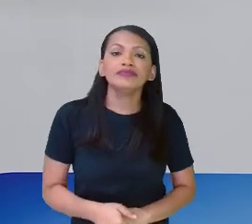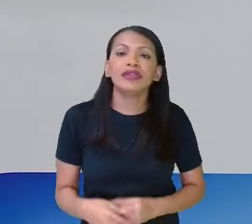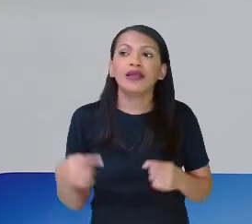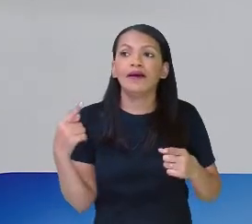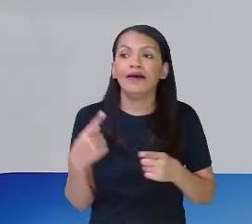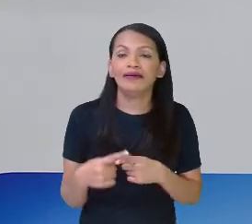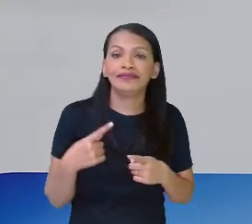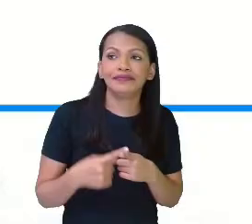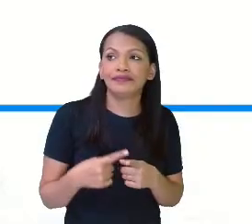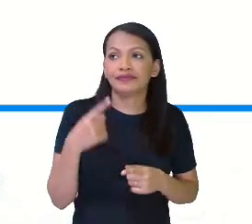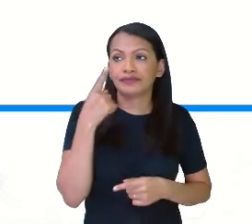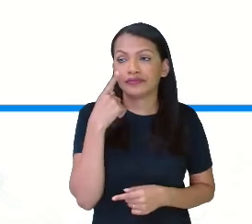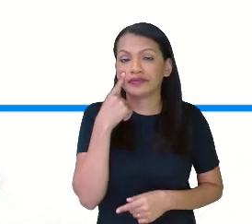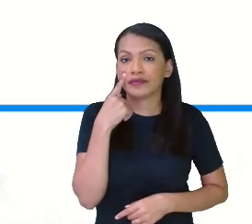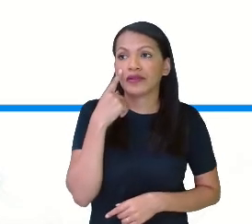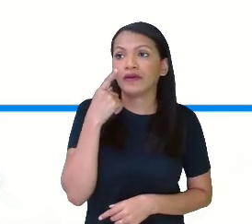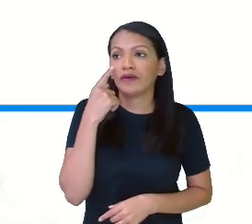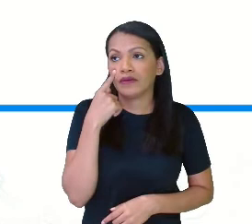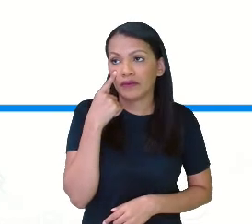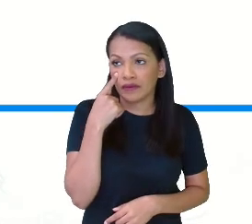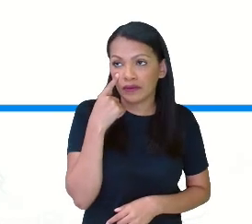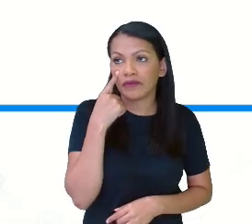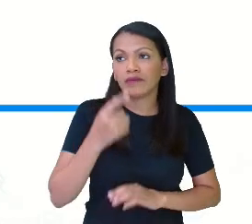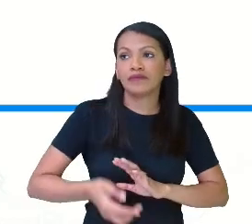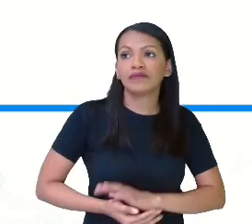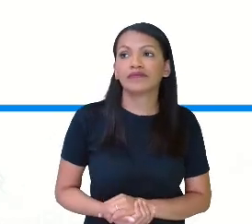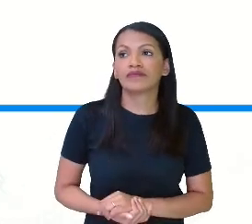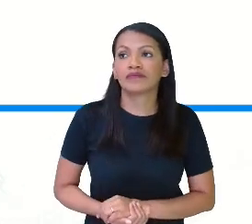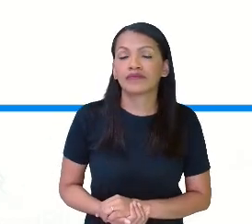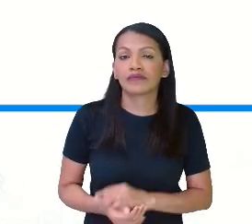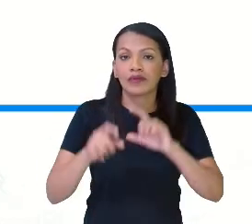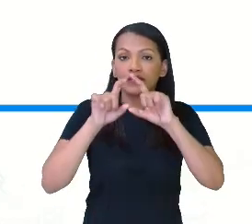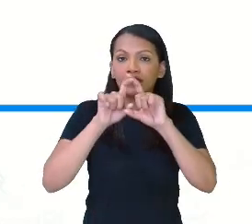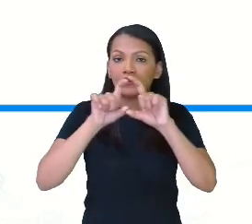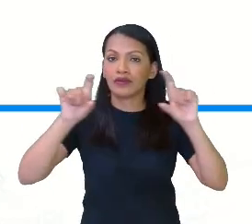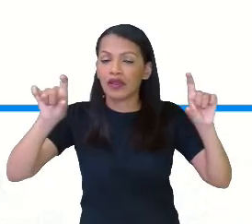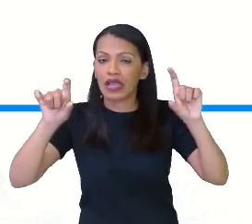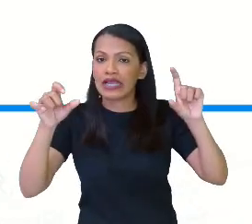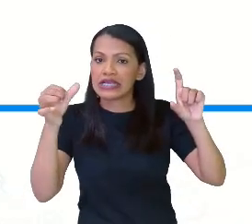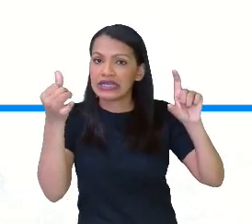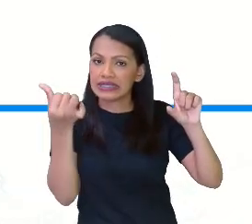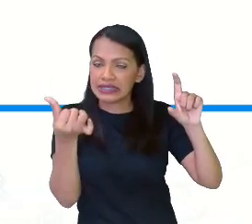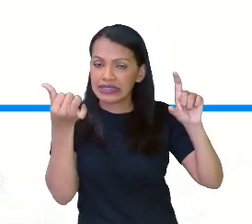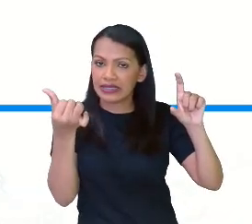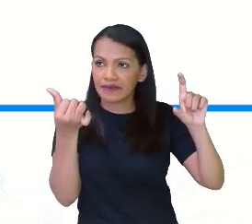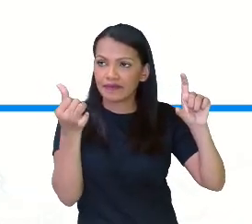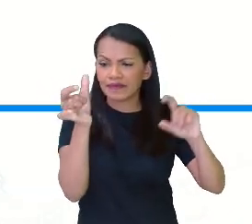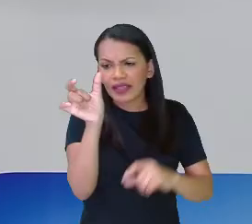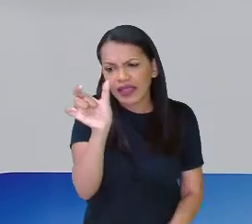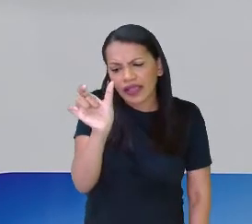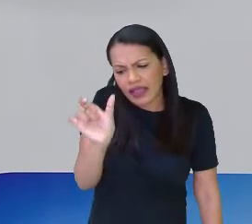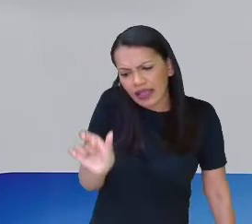colocou 5 lajotas na horizontal, 5 não, 6 na horizontal e 6 na vertical.